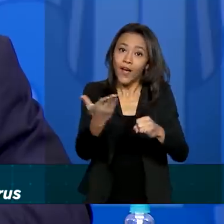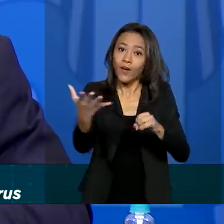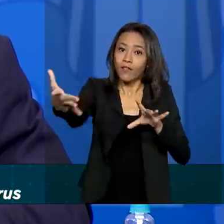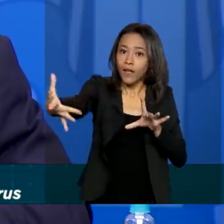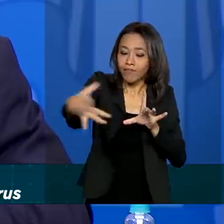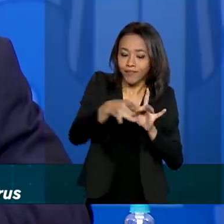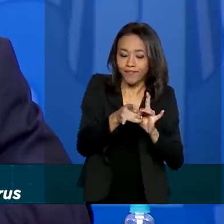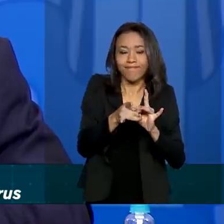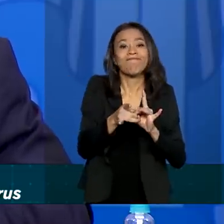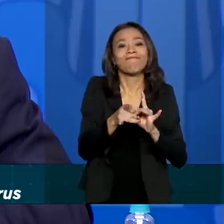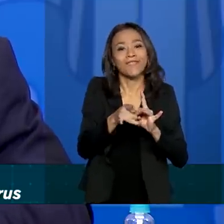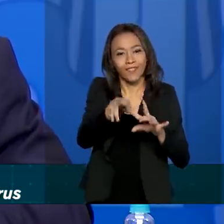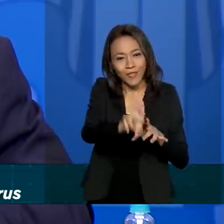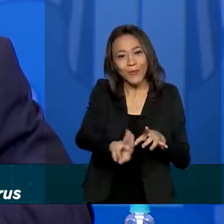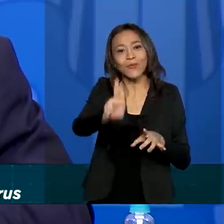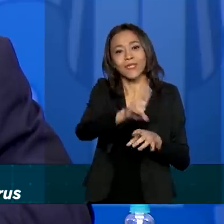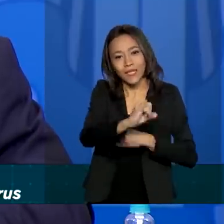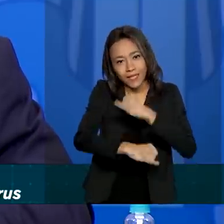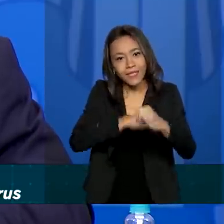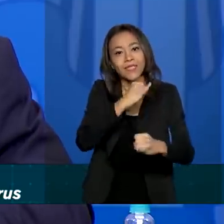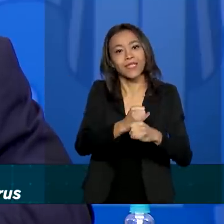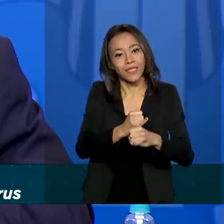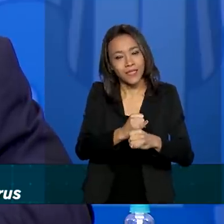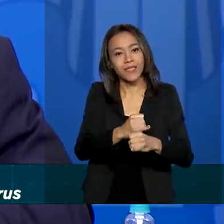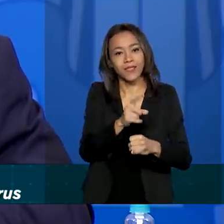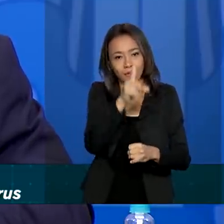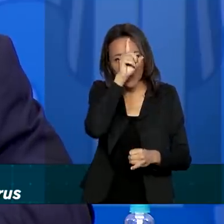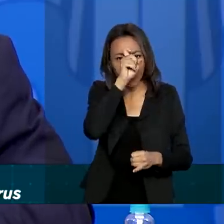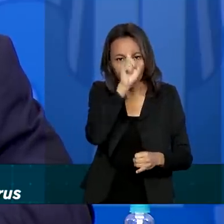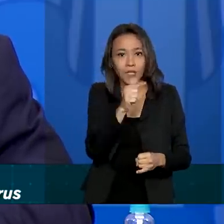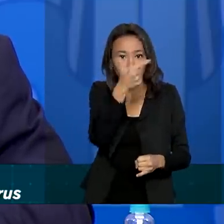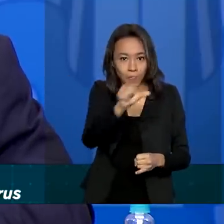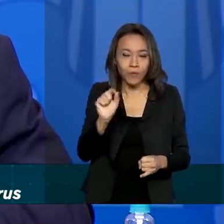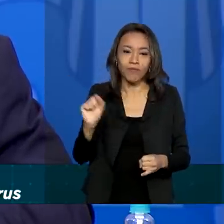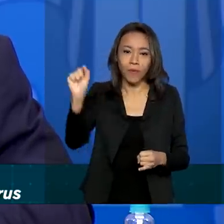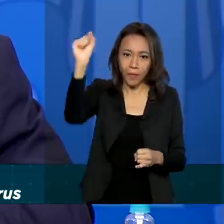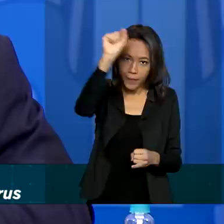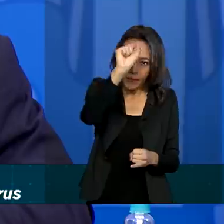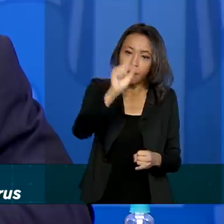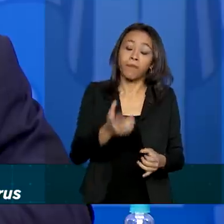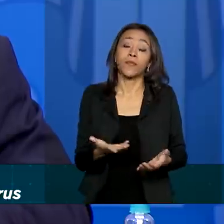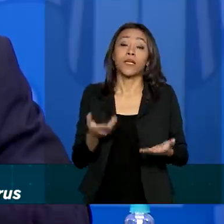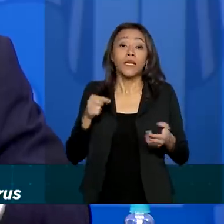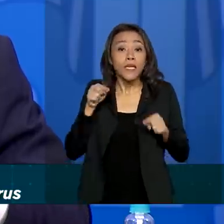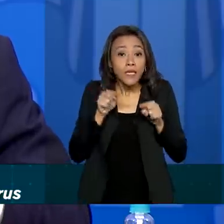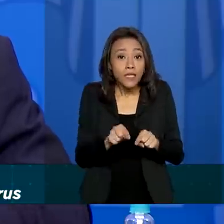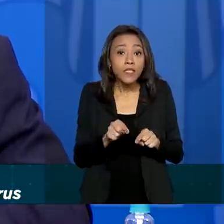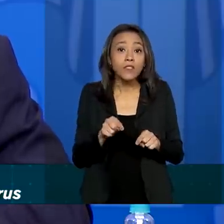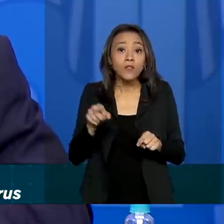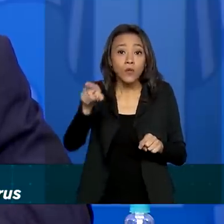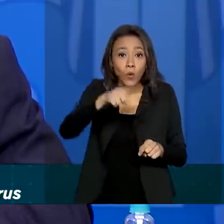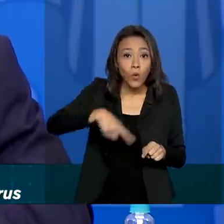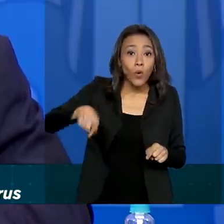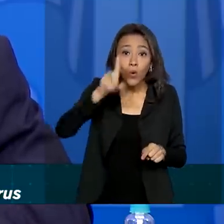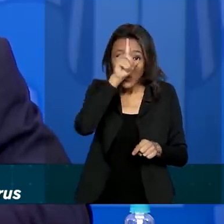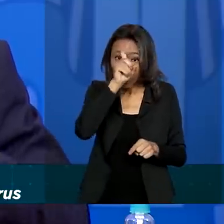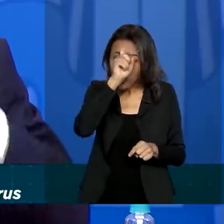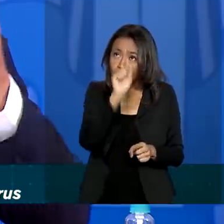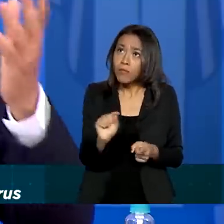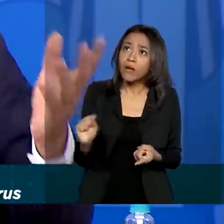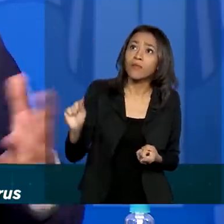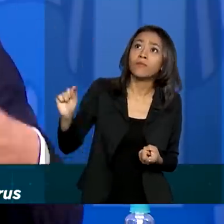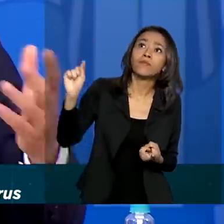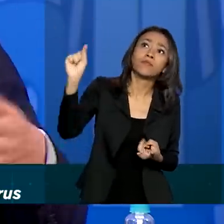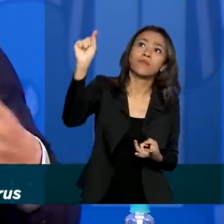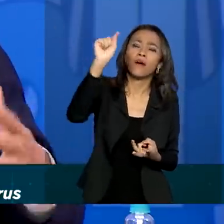através da internet, também pelo Ministério do Sistema de Comunicação, com isso, as nossas unidades de saúde vão poder fazer uma